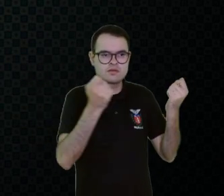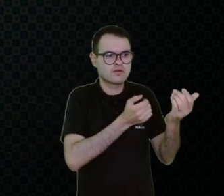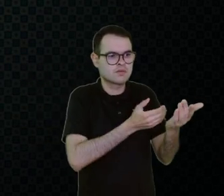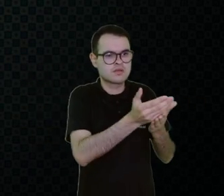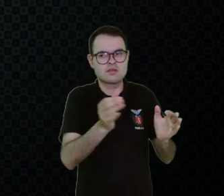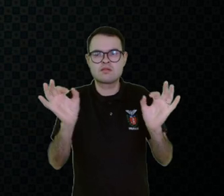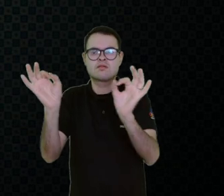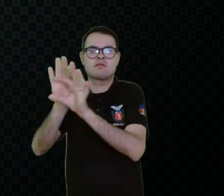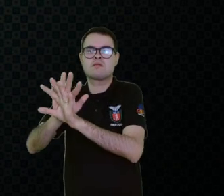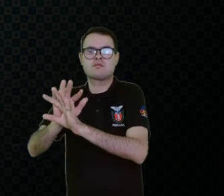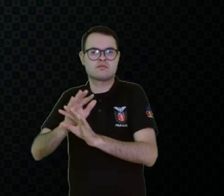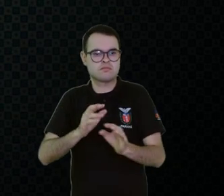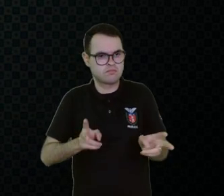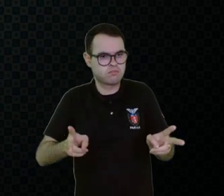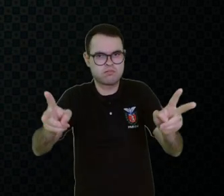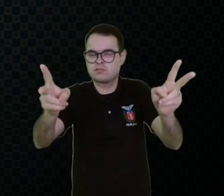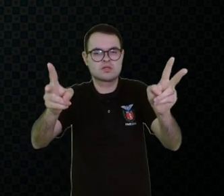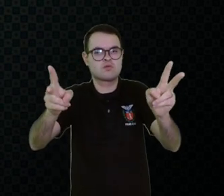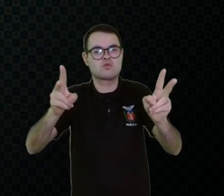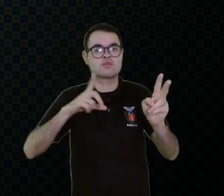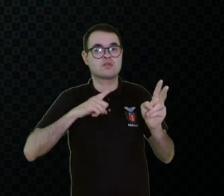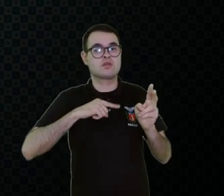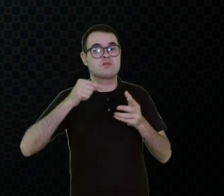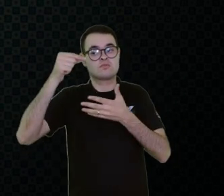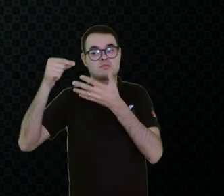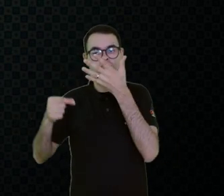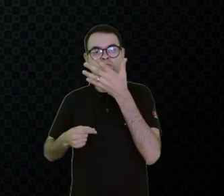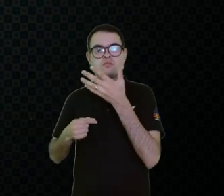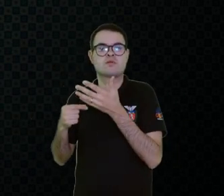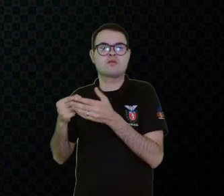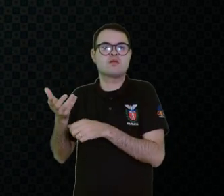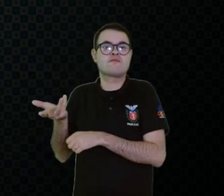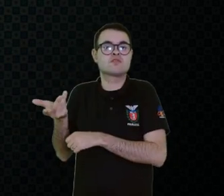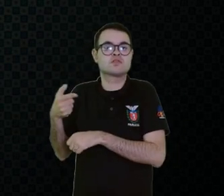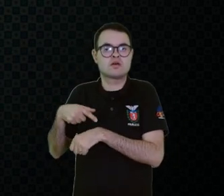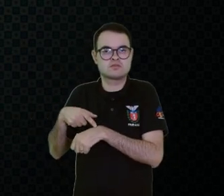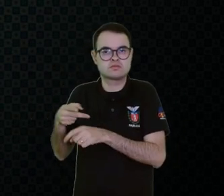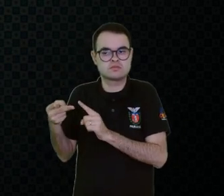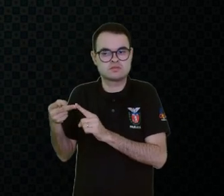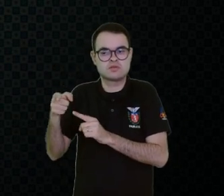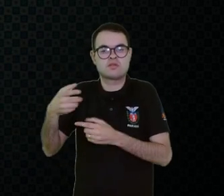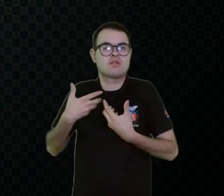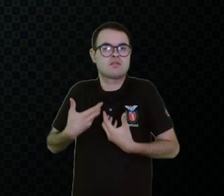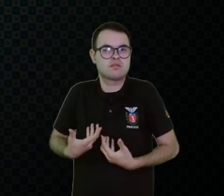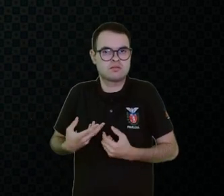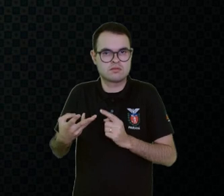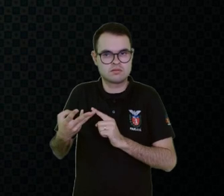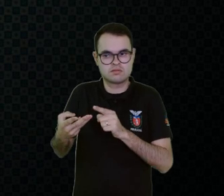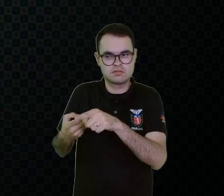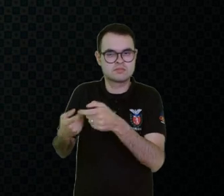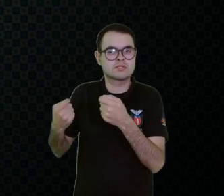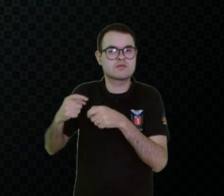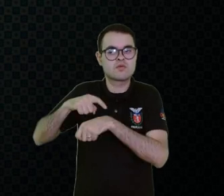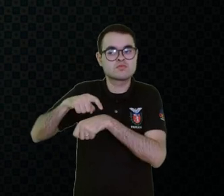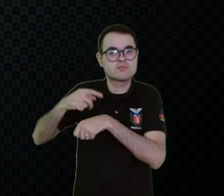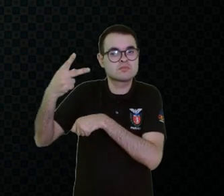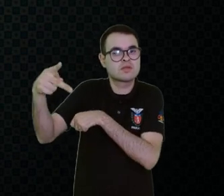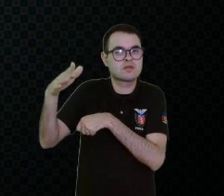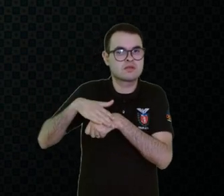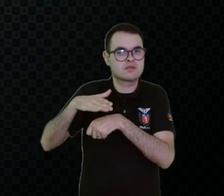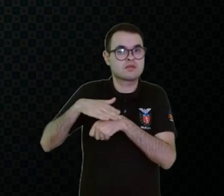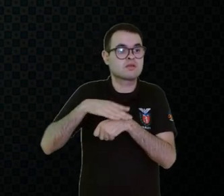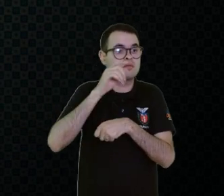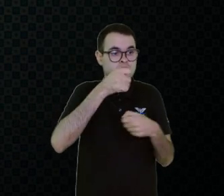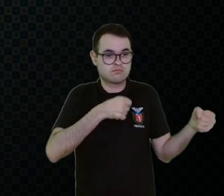taxa de fadiga, a velocidade. Então, o terapeuta ocupacional, ele é um profissional que pode ajudar a